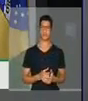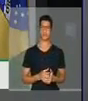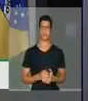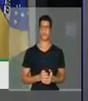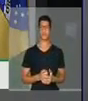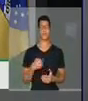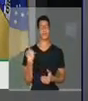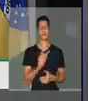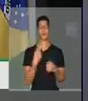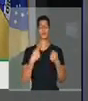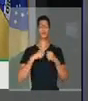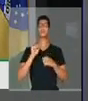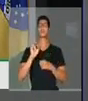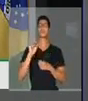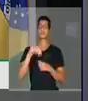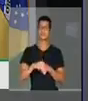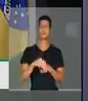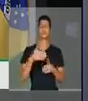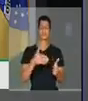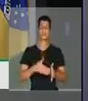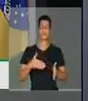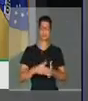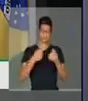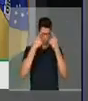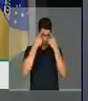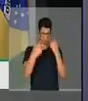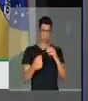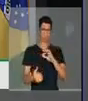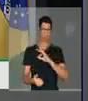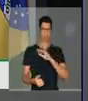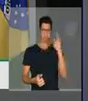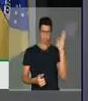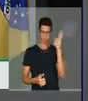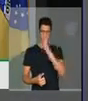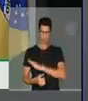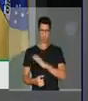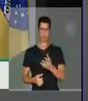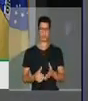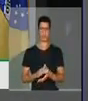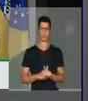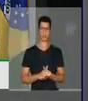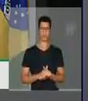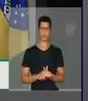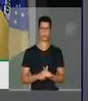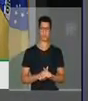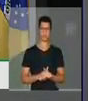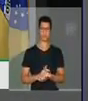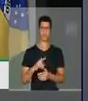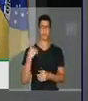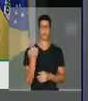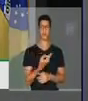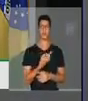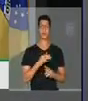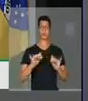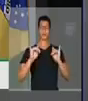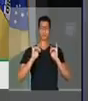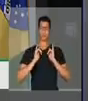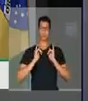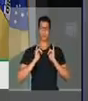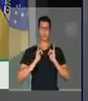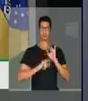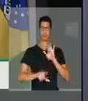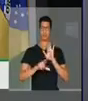Nós precisamos sim, conter a violência desses malditos. Como aqui nós somos omissos para